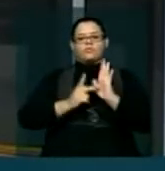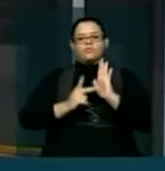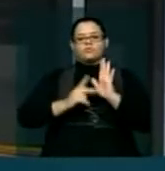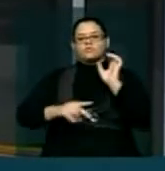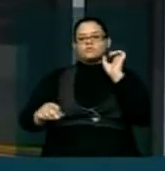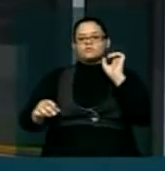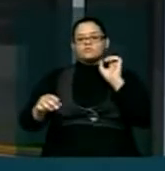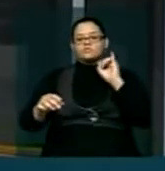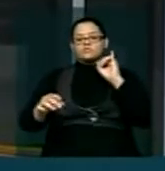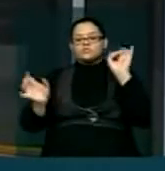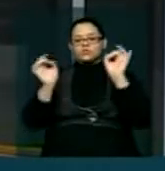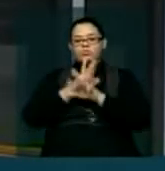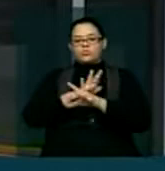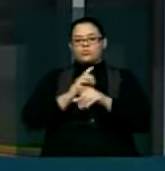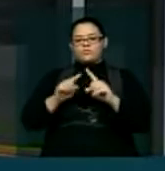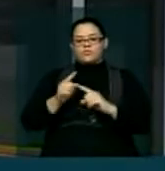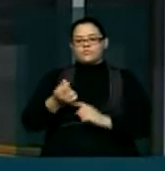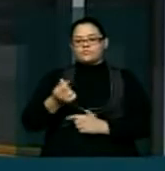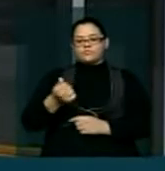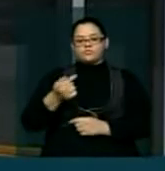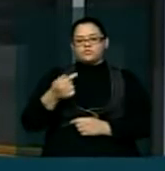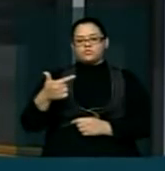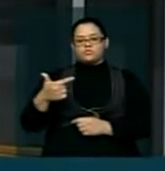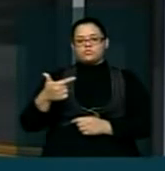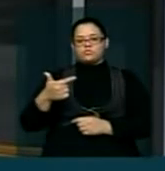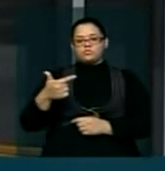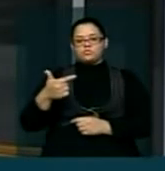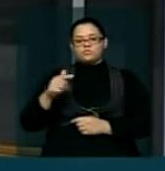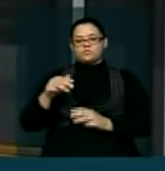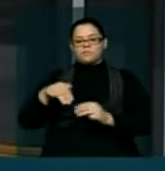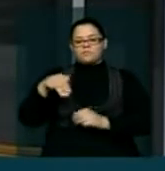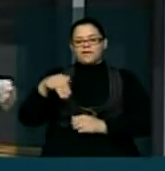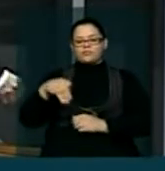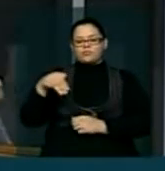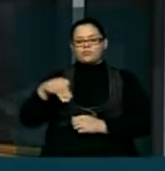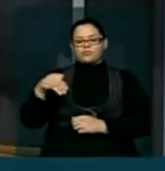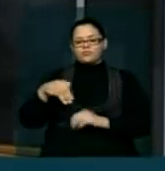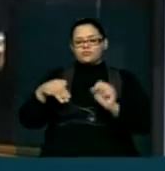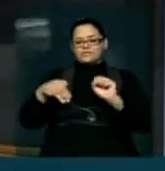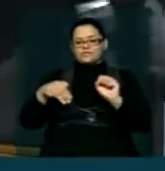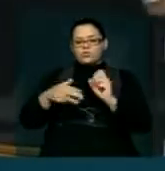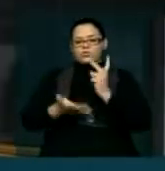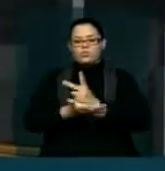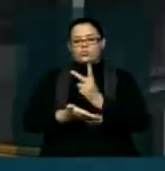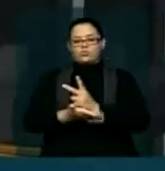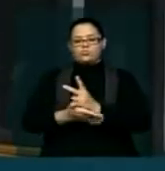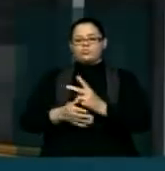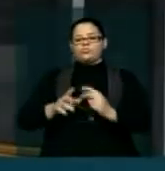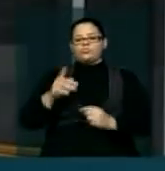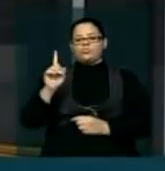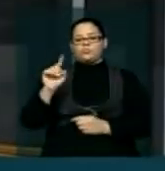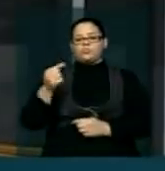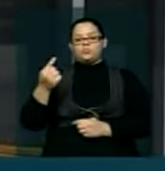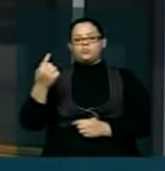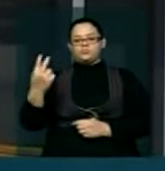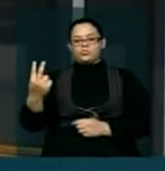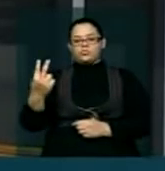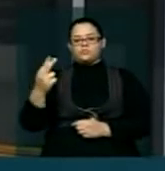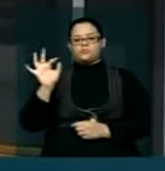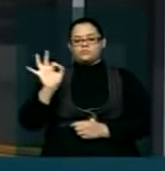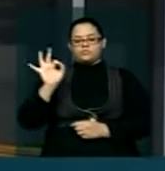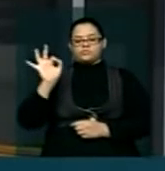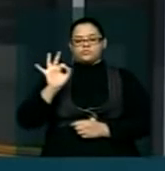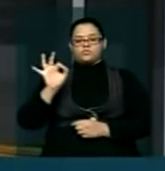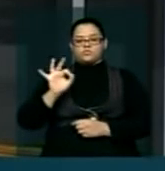contingente, Sr. Presidente, esses míseros 72 metros cúbicos por segundo, que correspondem a cerca de 1,2%